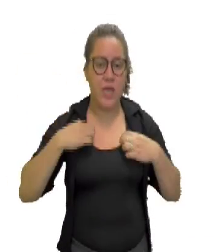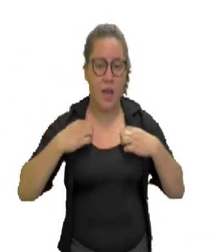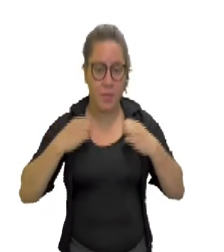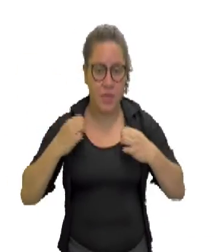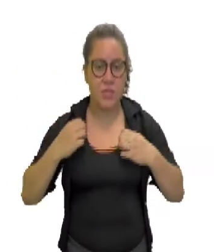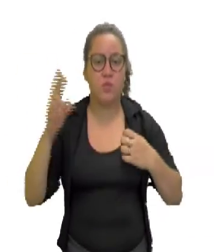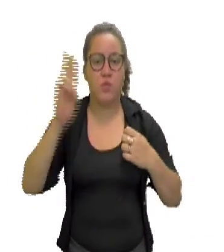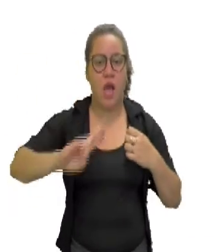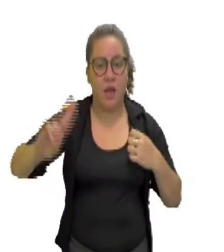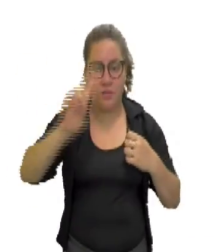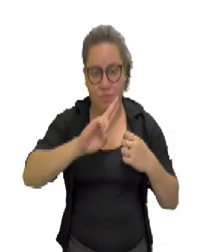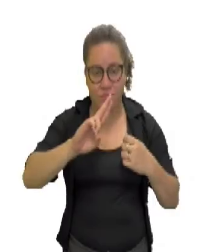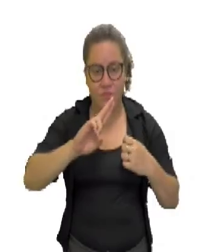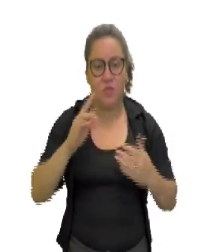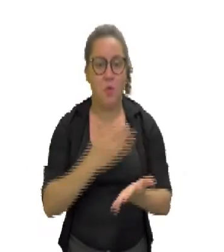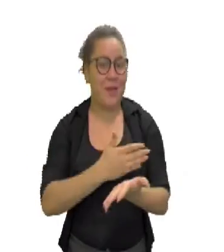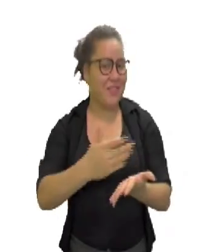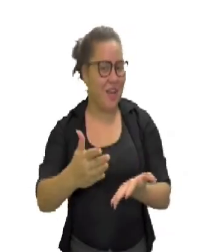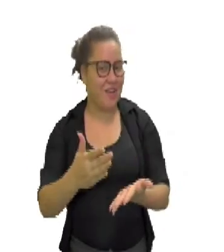tá bom? Então, começar.